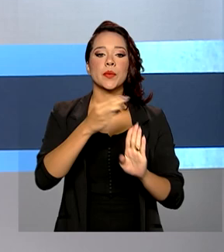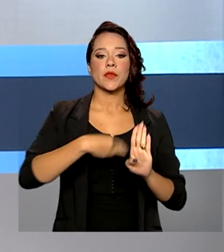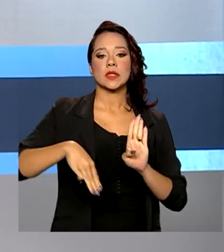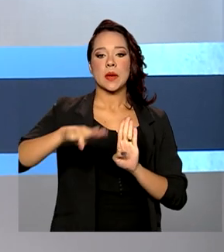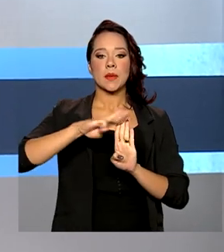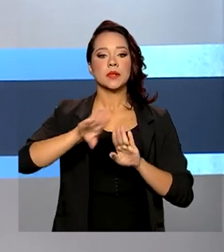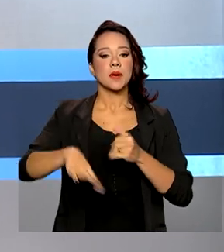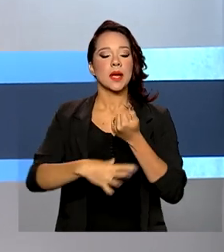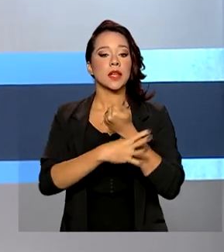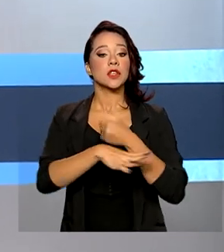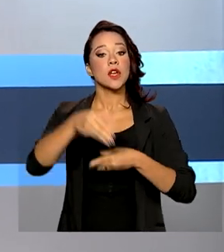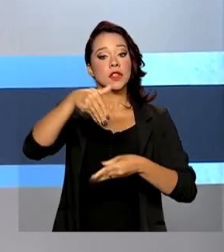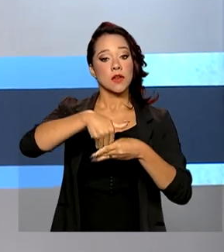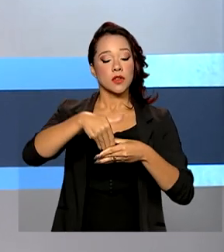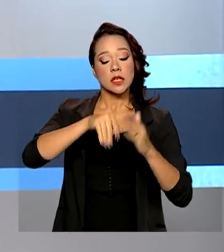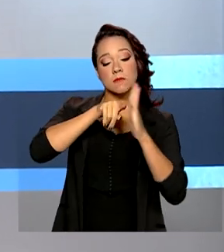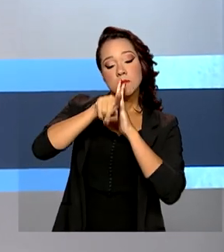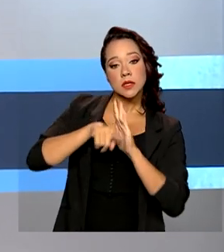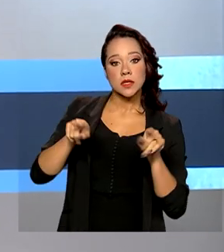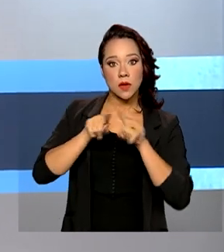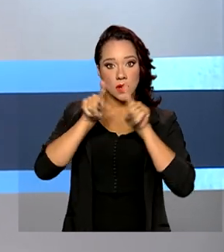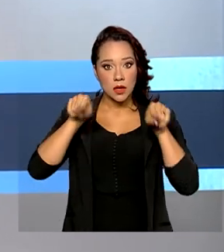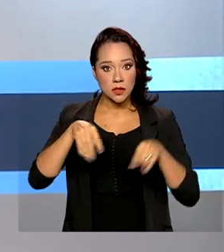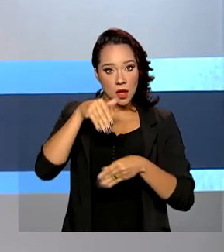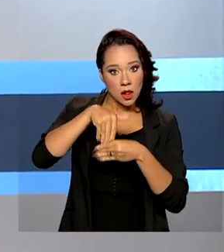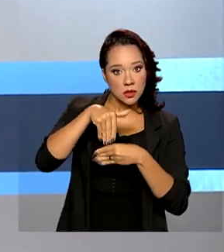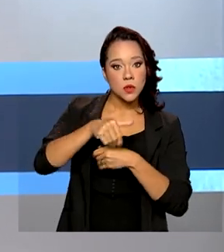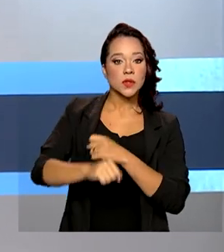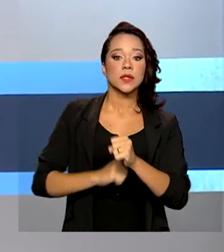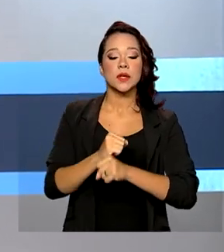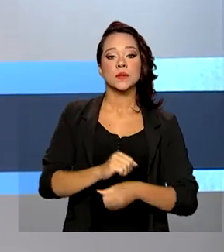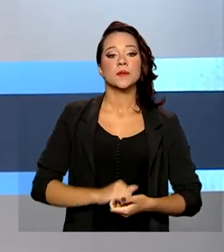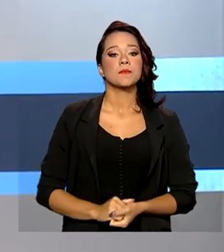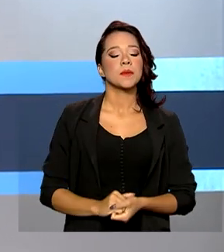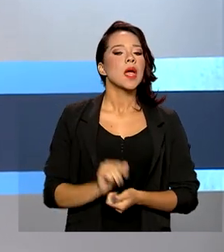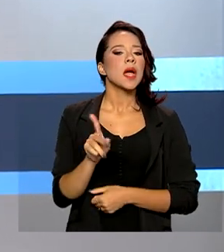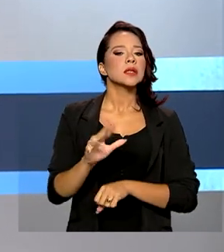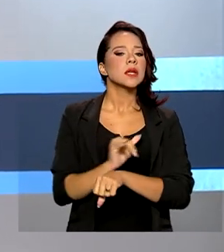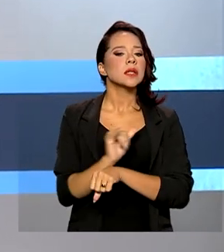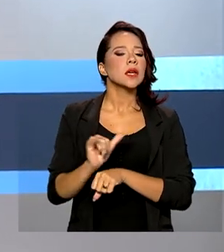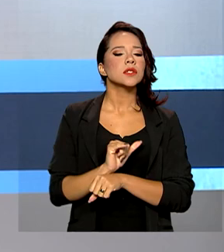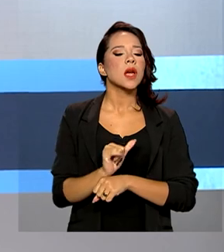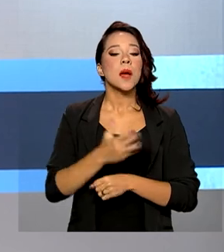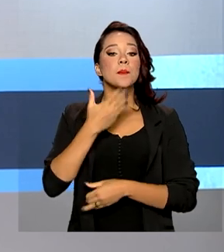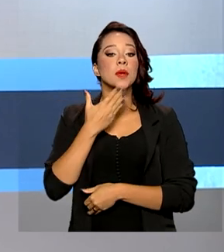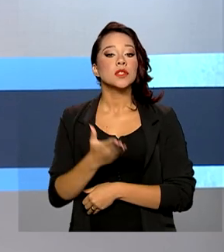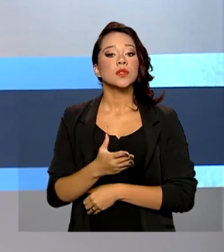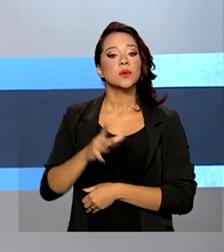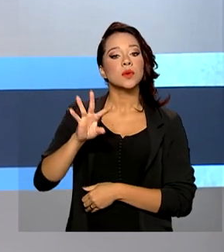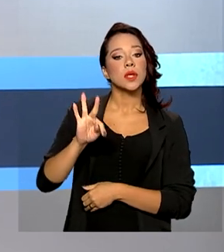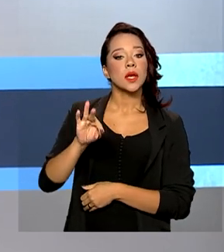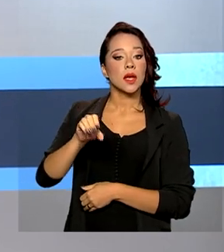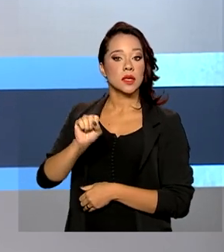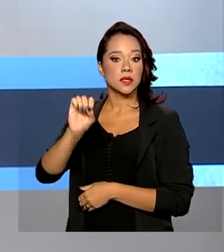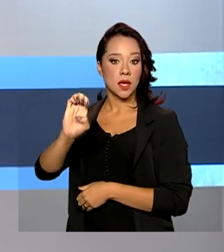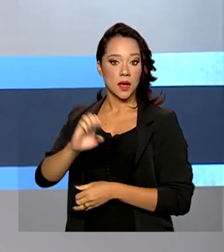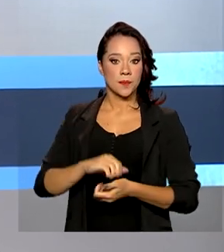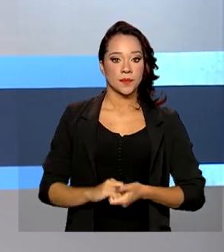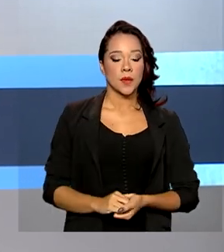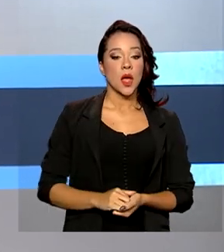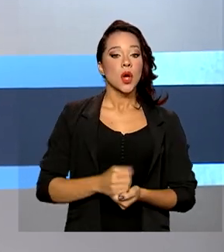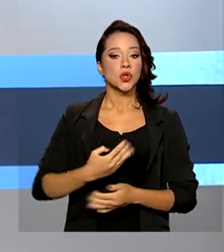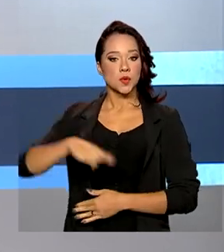na garantia da votação e apuração das eleições deste ano. A medida atende a pedido do Tribunal Superior Eleitoral.